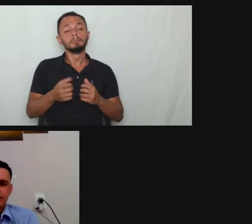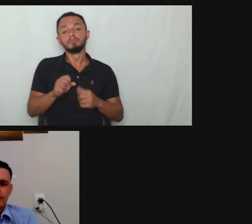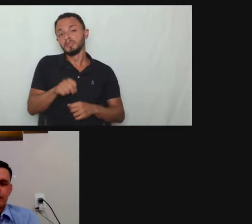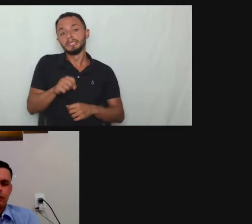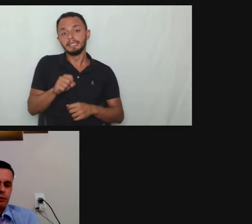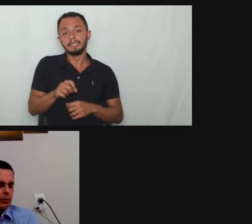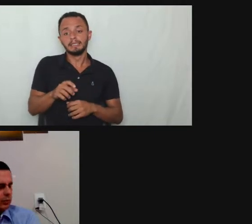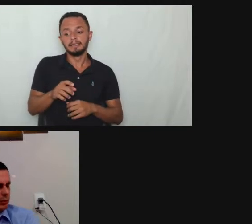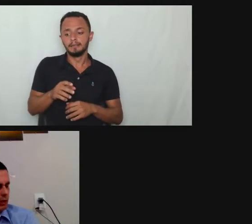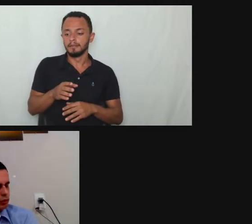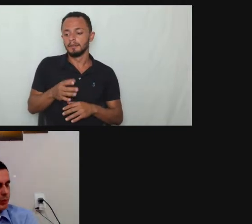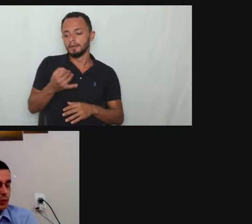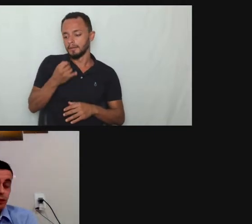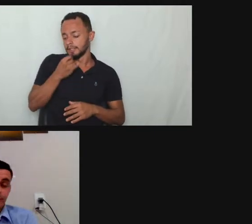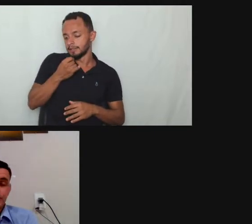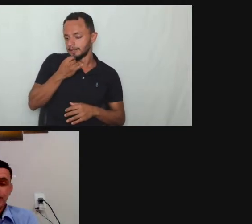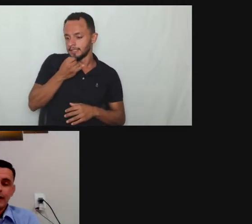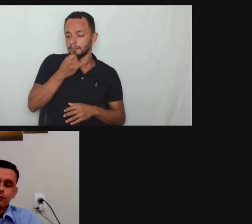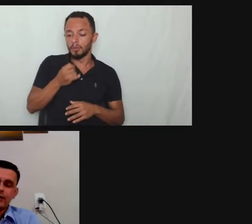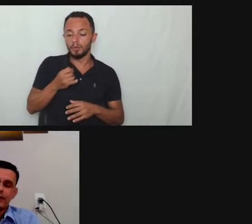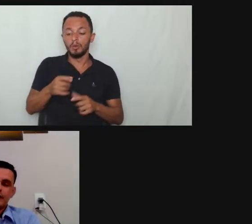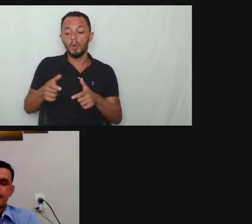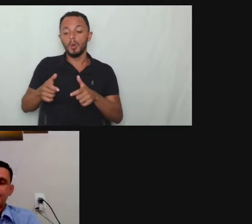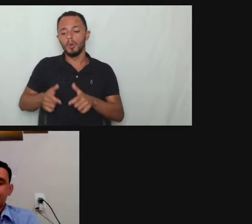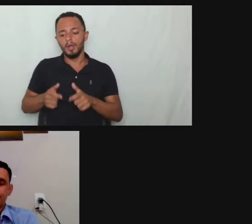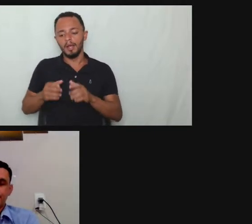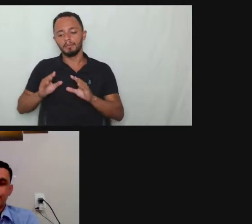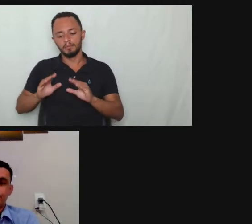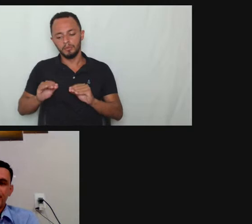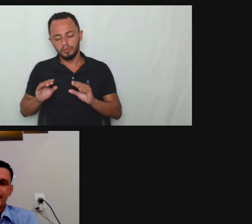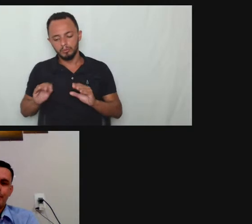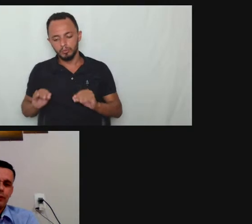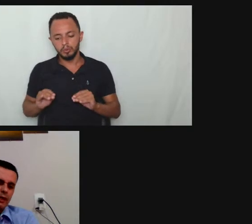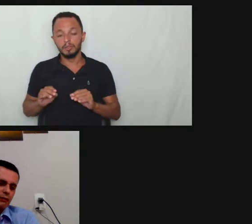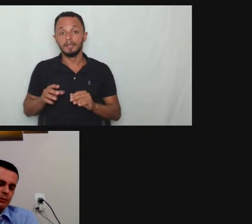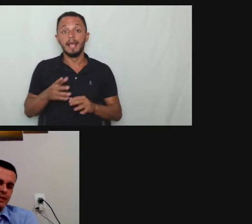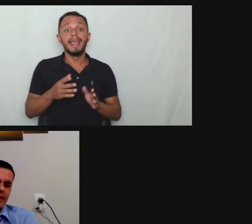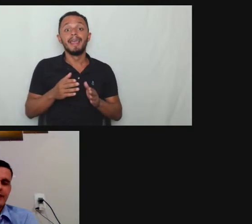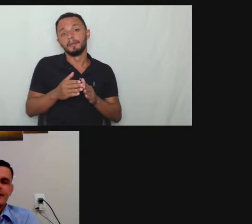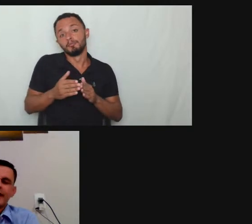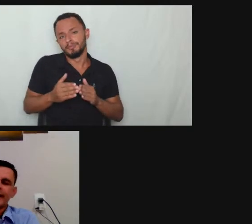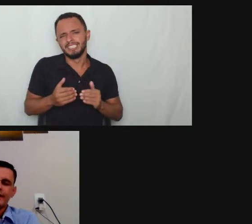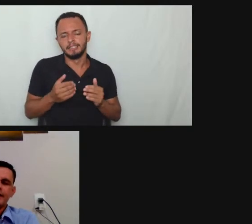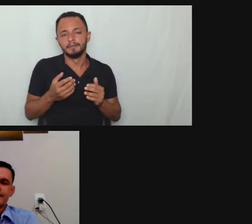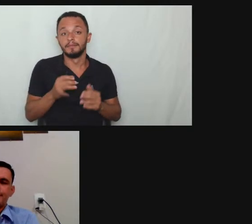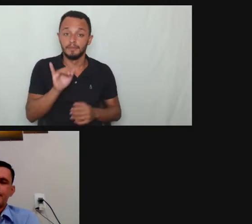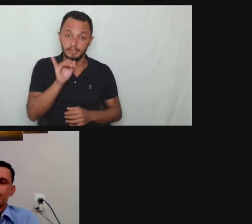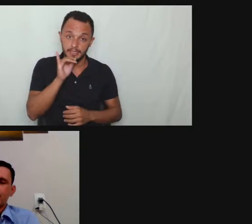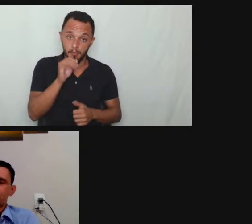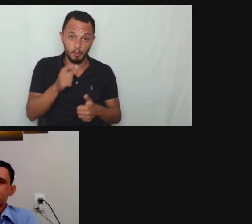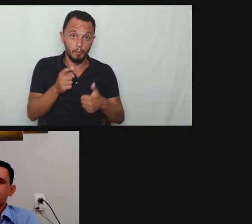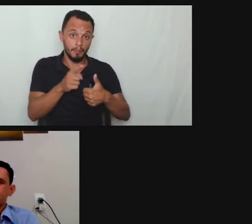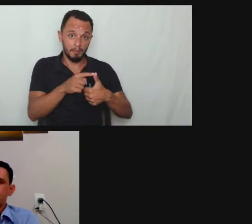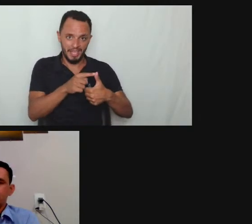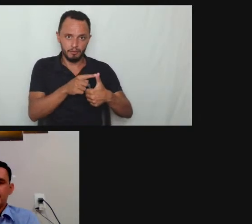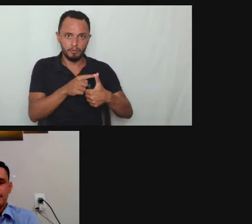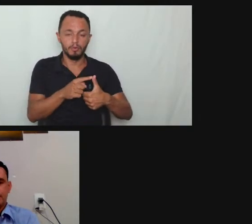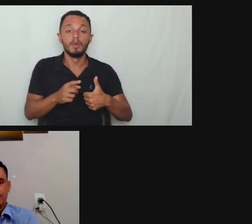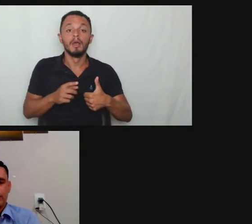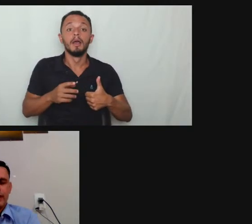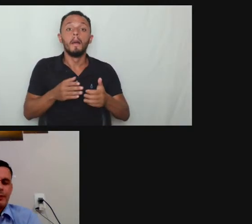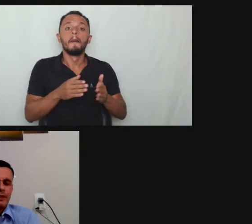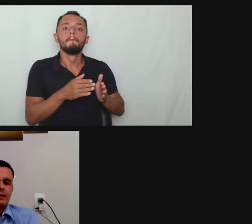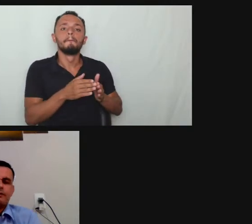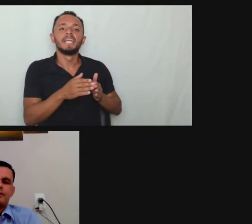deve ser feito ao ao superior imediato dela né vamos tentar por aí vamos seguir essa hierarquia até para não causar